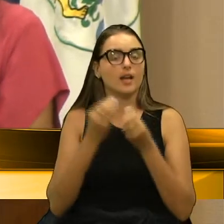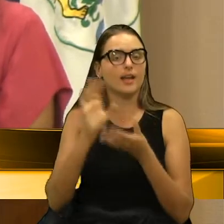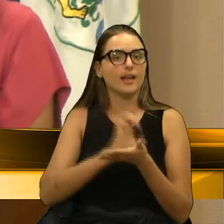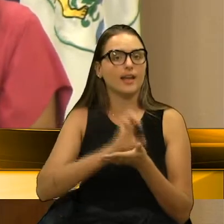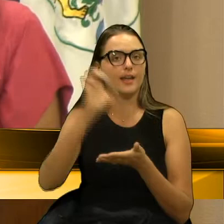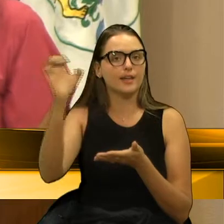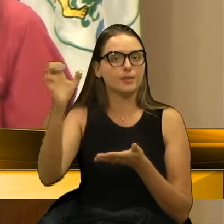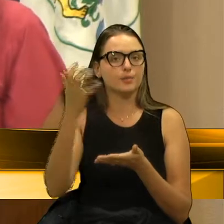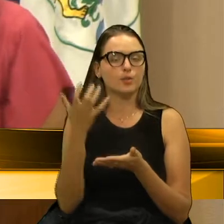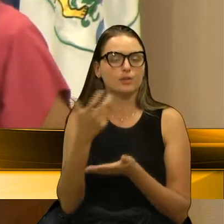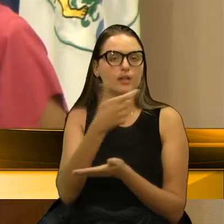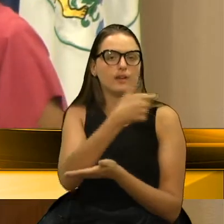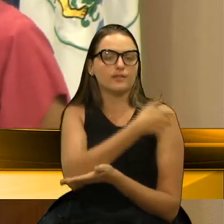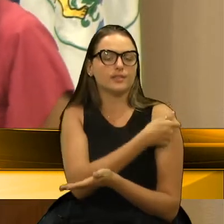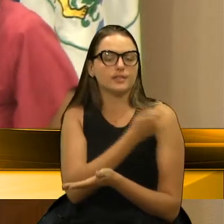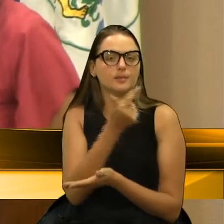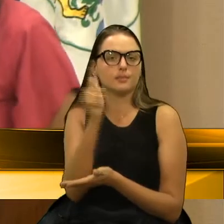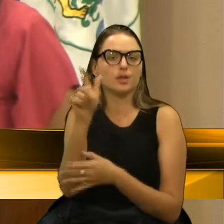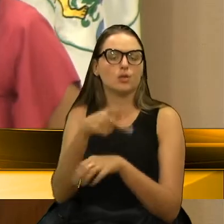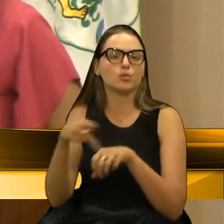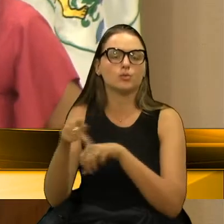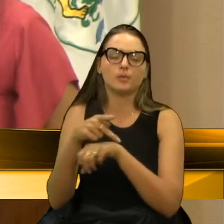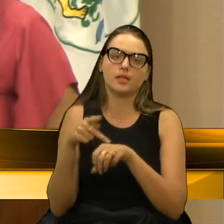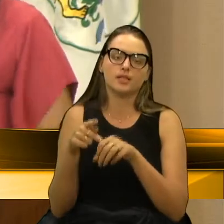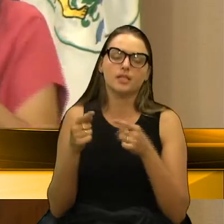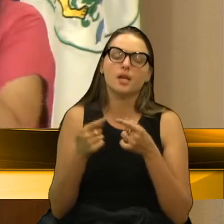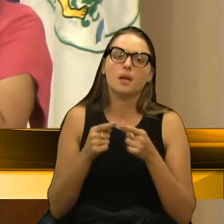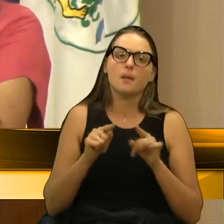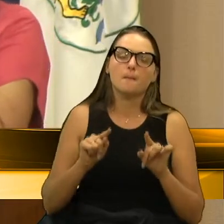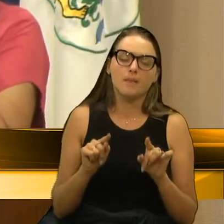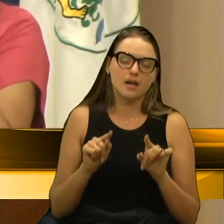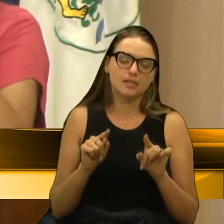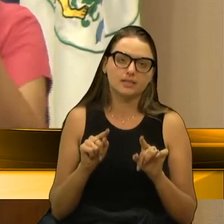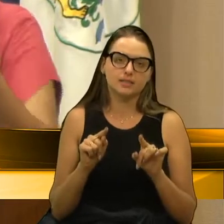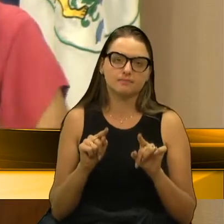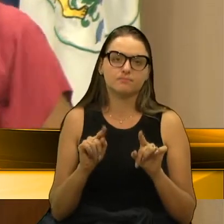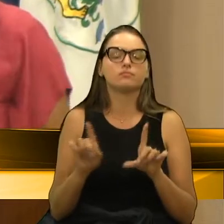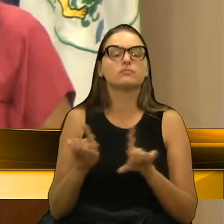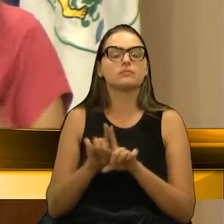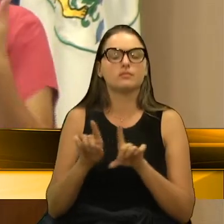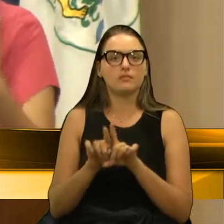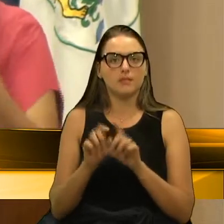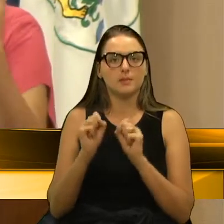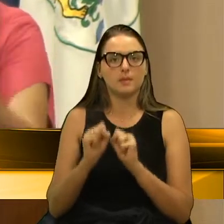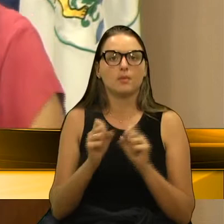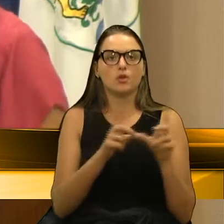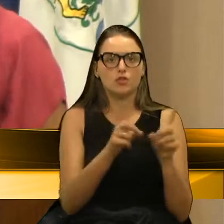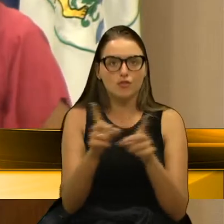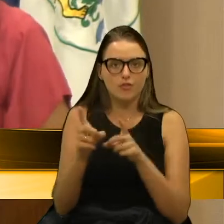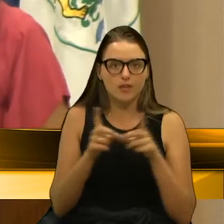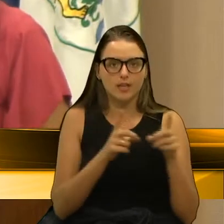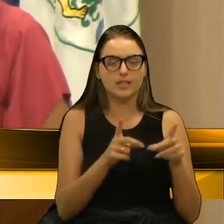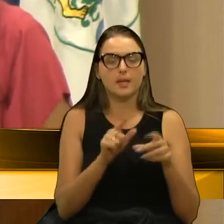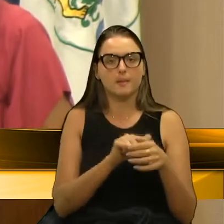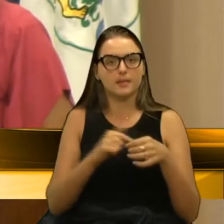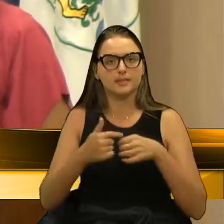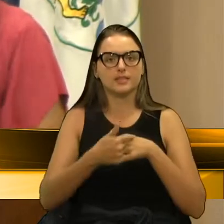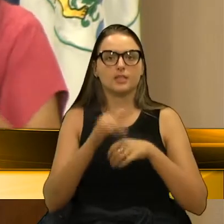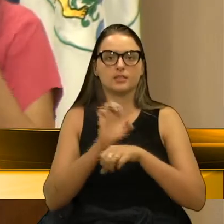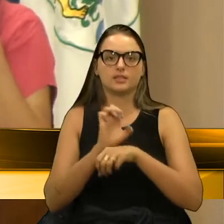das vacinas, mas que ela também pode vender para municípios e estados no Brasil.